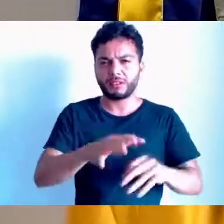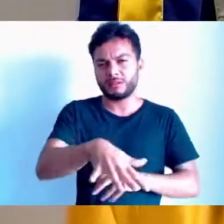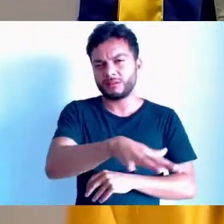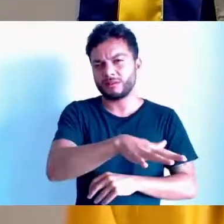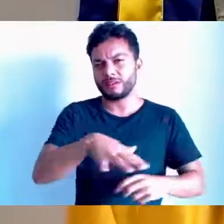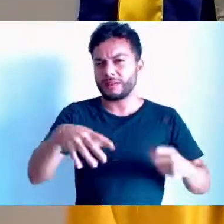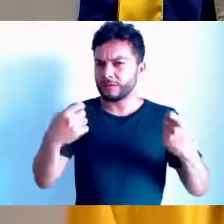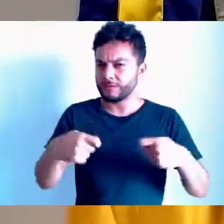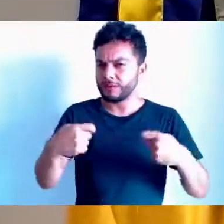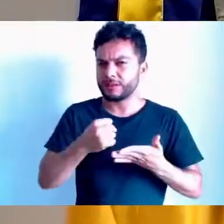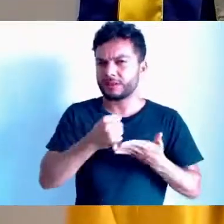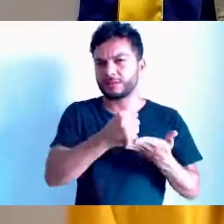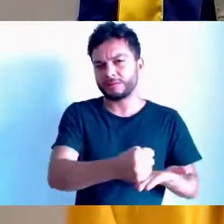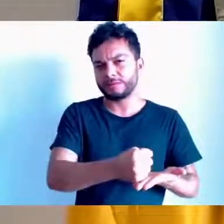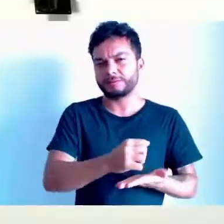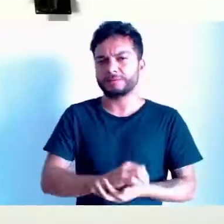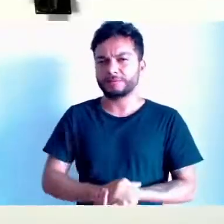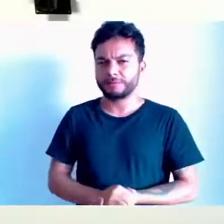Vereador Gato.